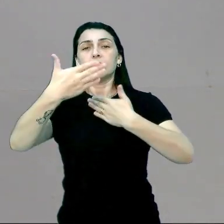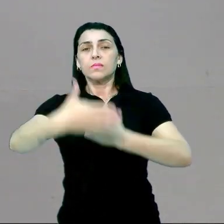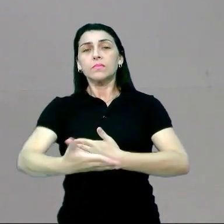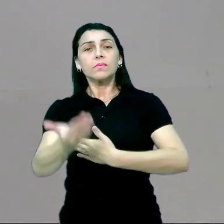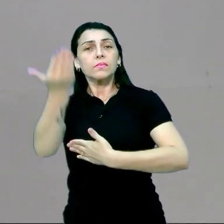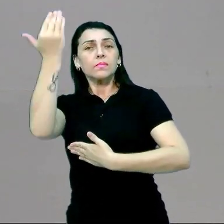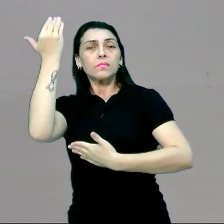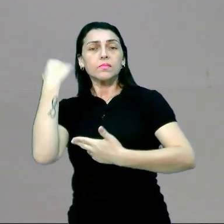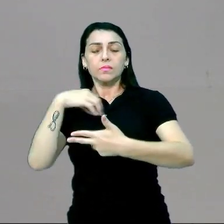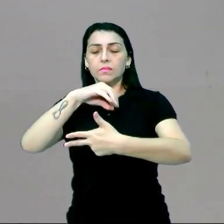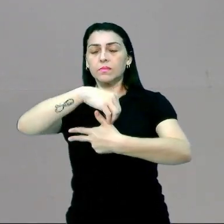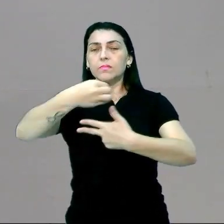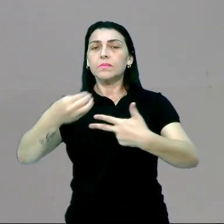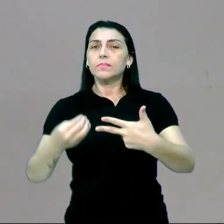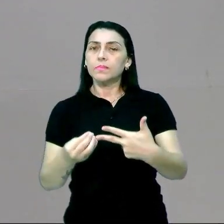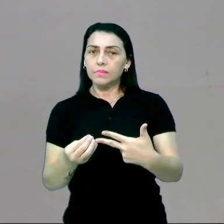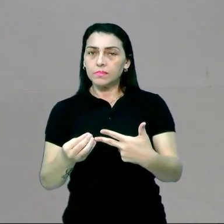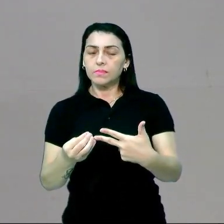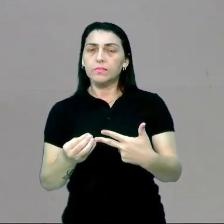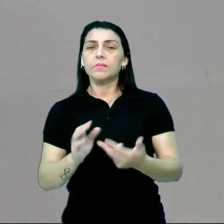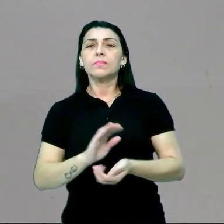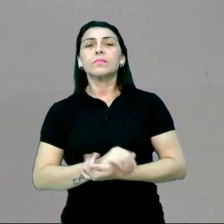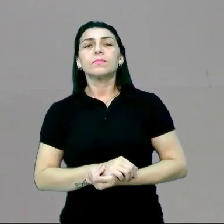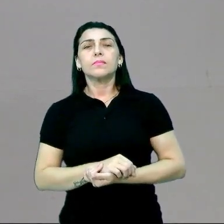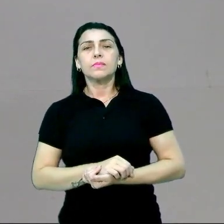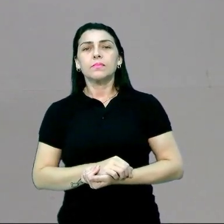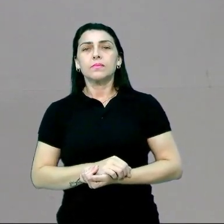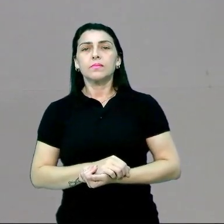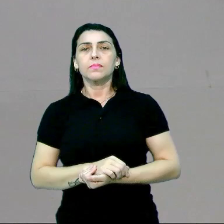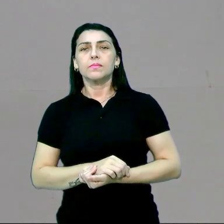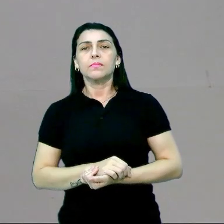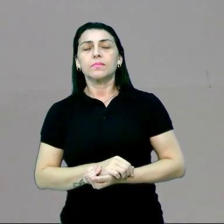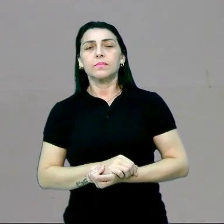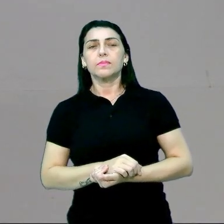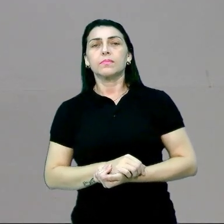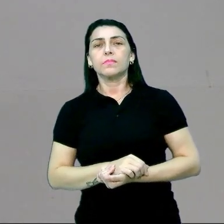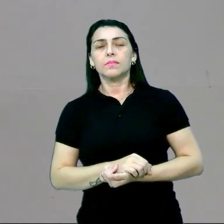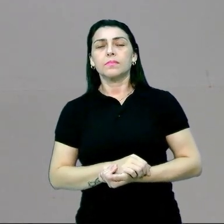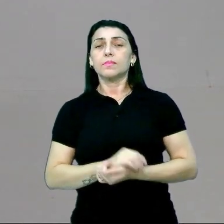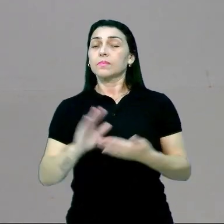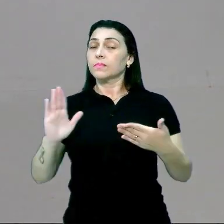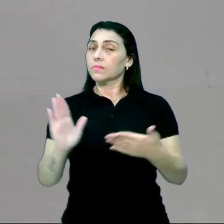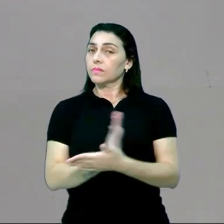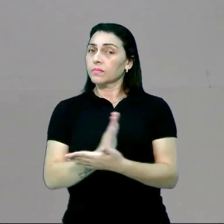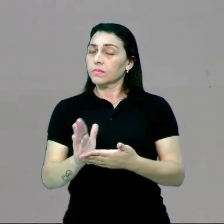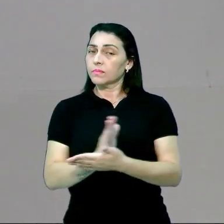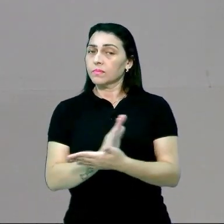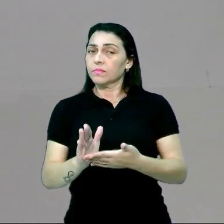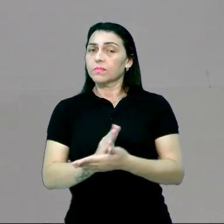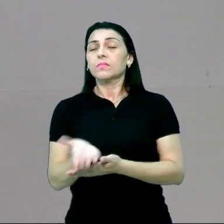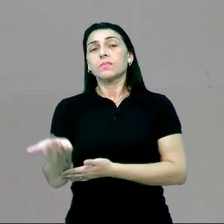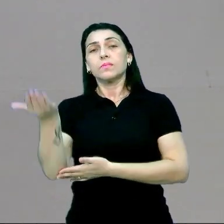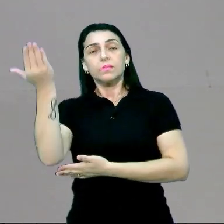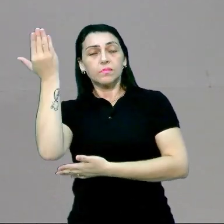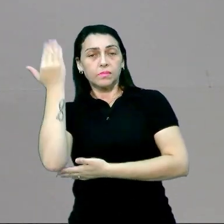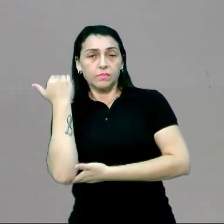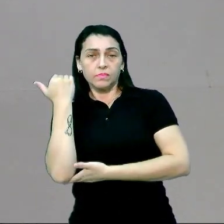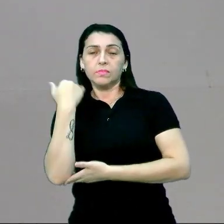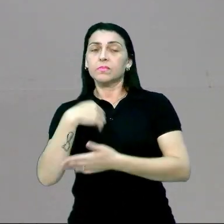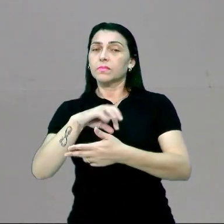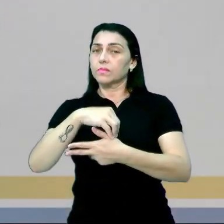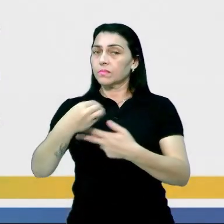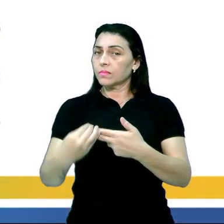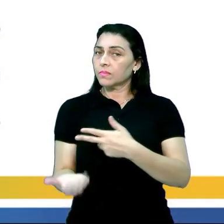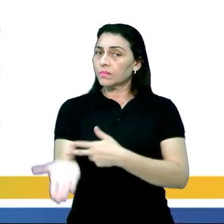nós falamos, em exames nacional do ensino médio, em algumas edições anteriores do